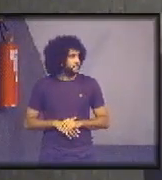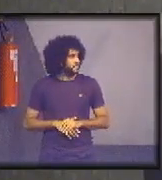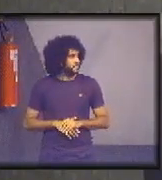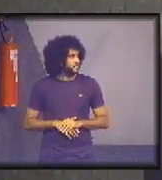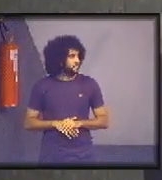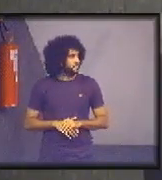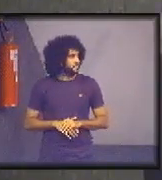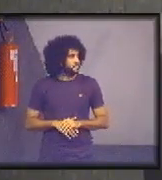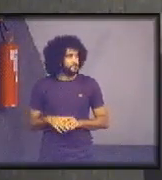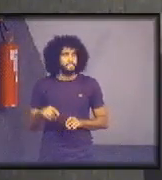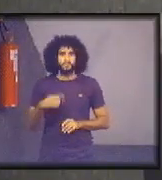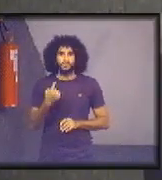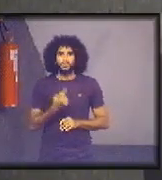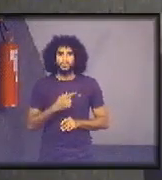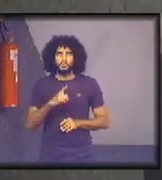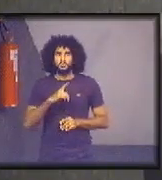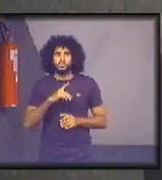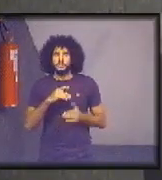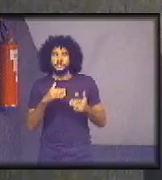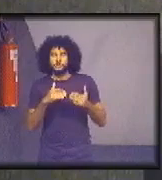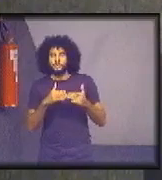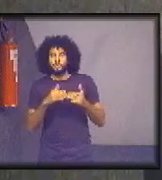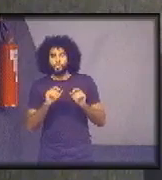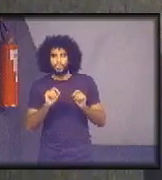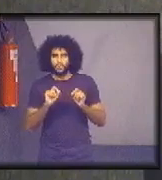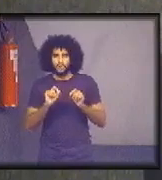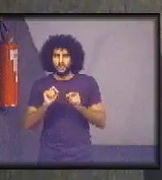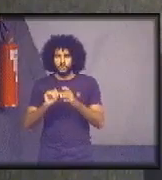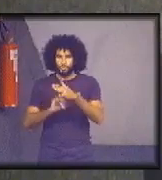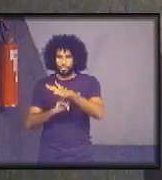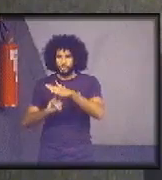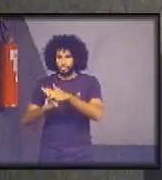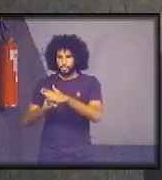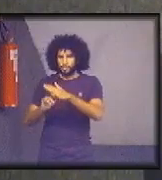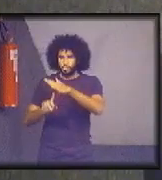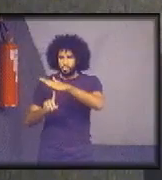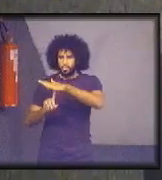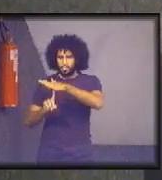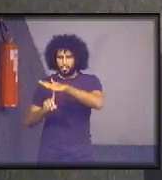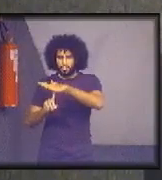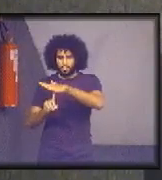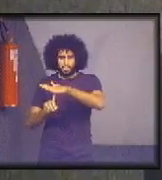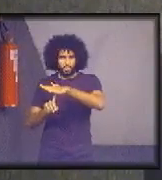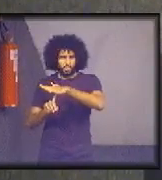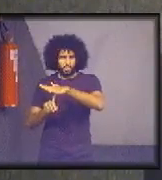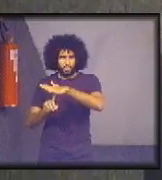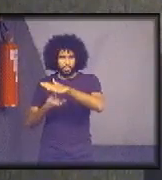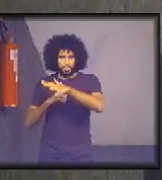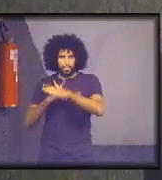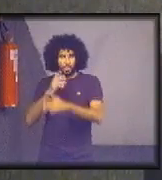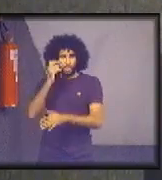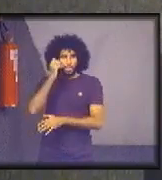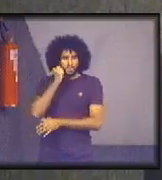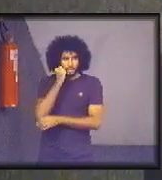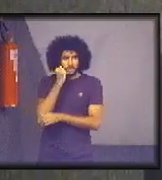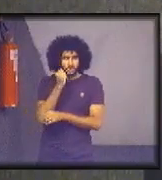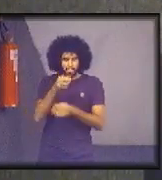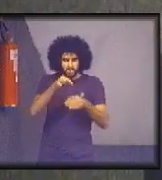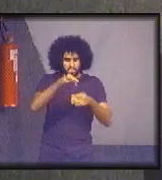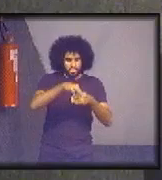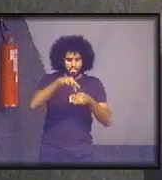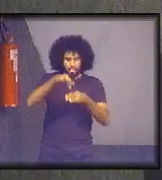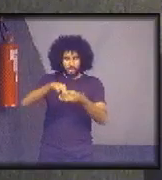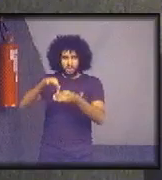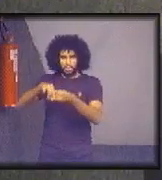Nós estamos contando com parcerias do Instituto Ambiental do Paraná, na doação de mudas, e das prefeituras